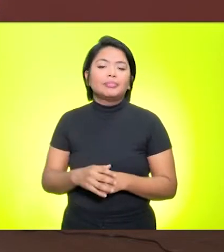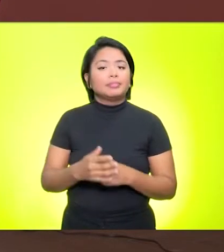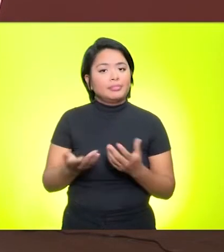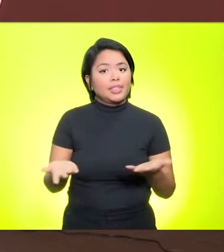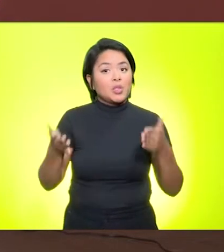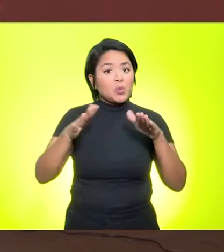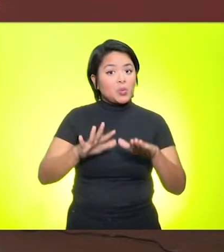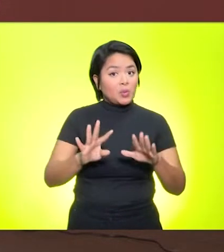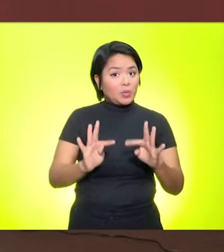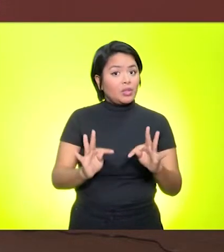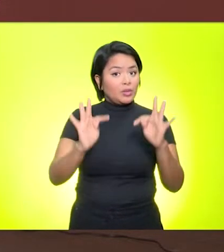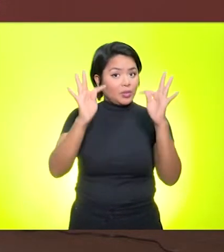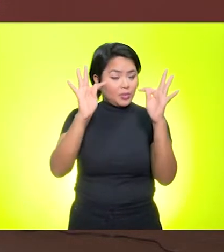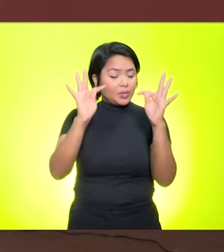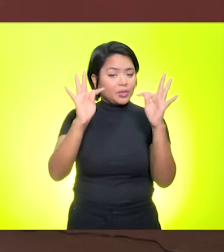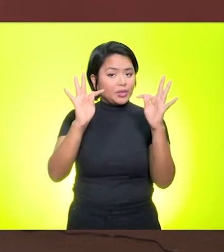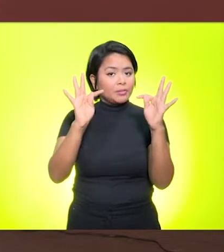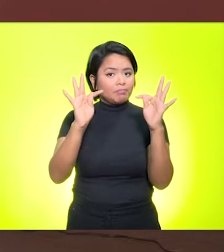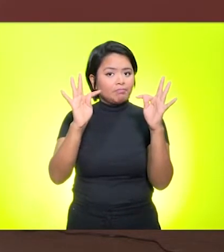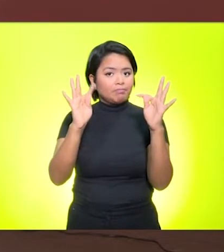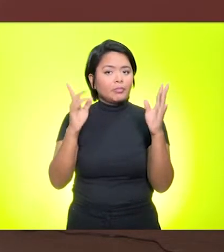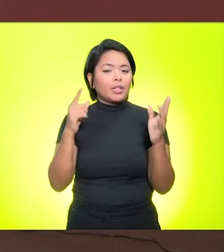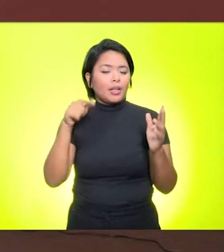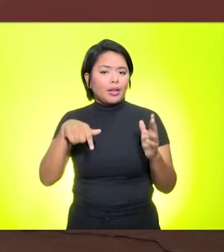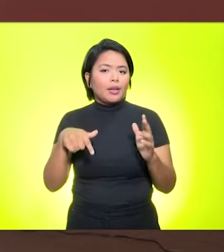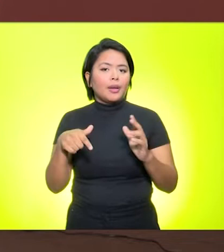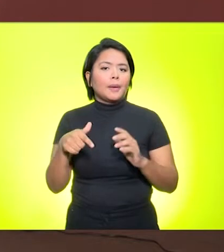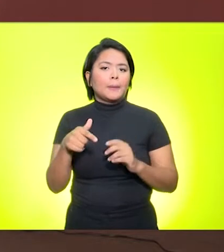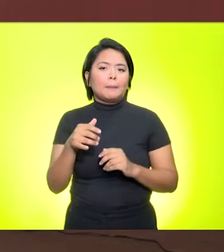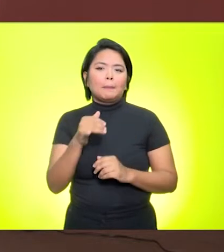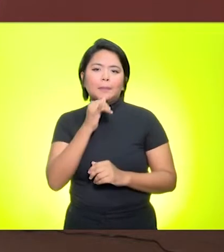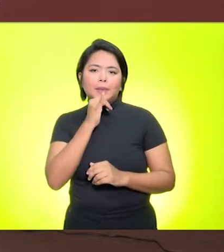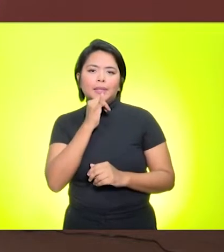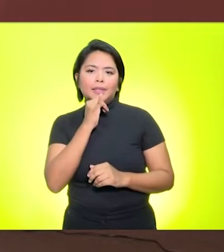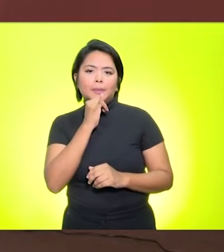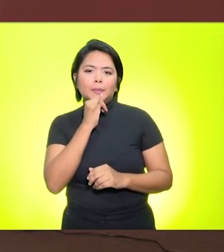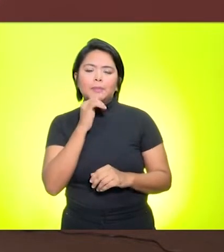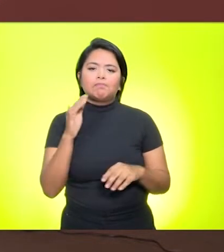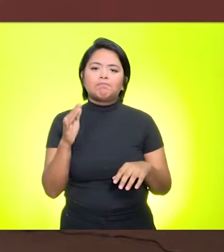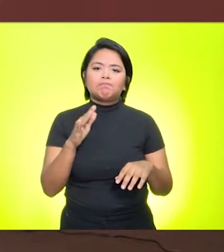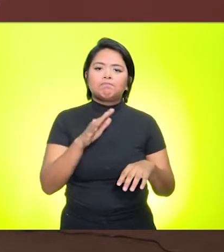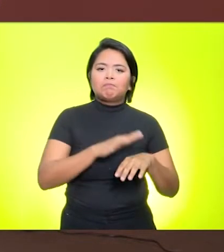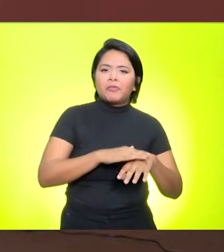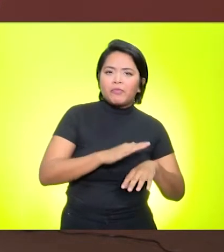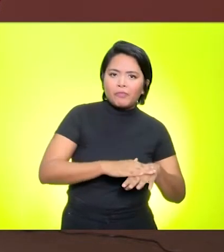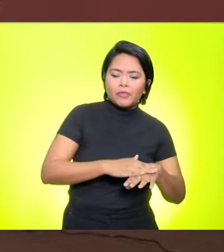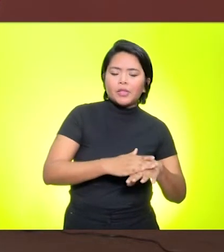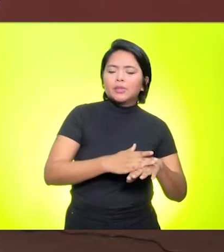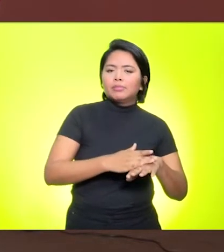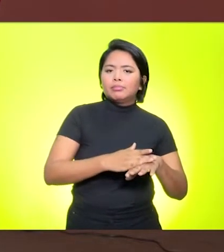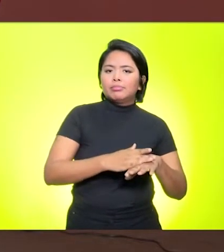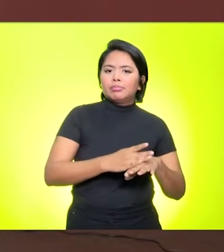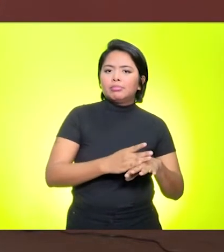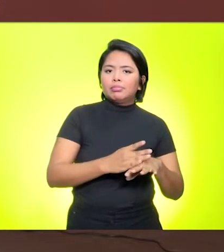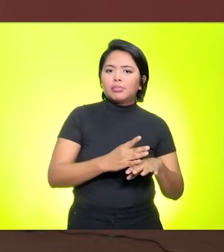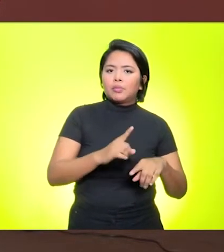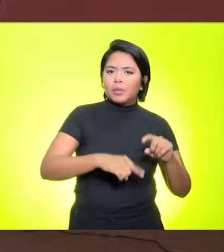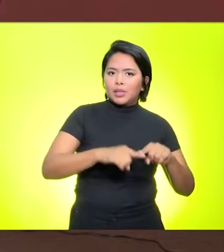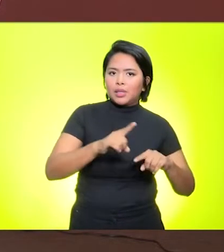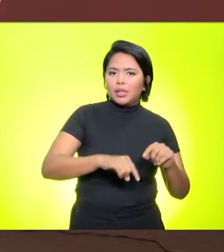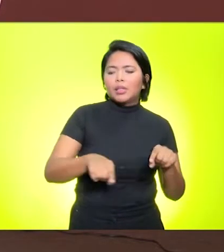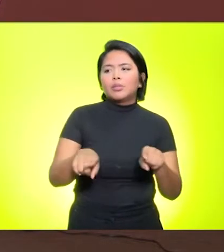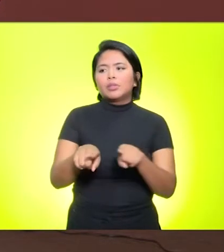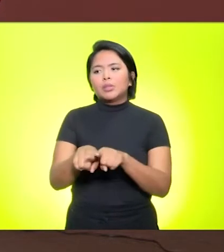a inclusão, ela perpassa não só por uma questão física, mas também por uma questão de